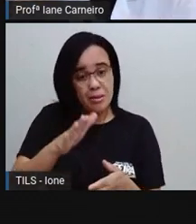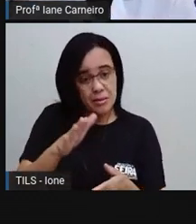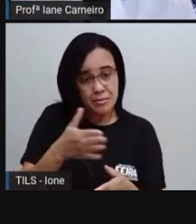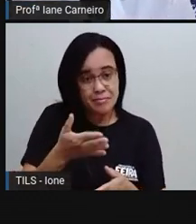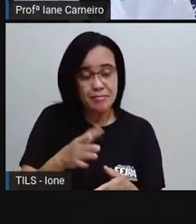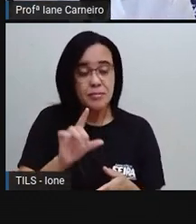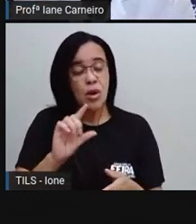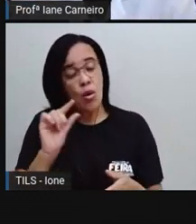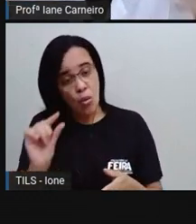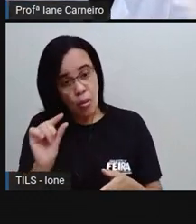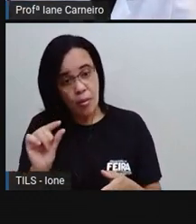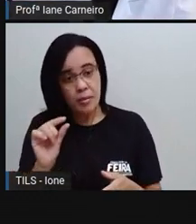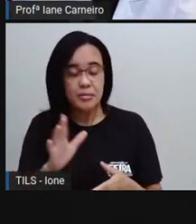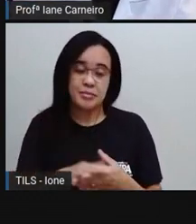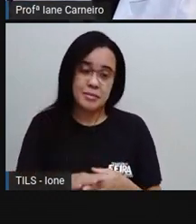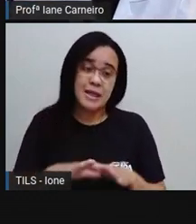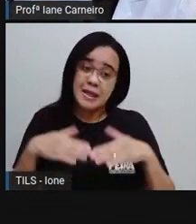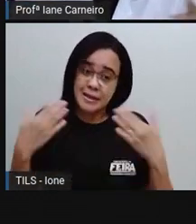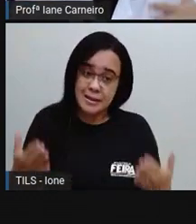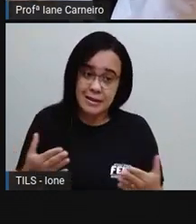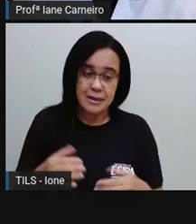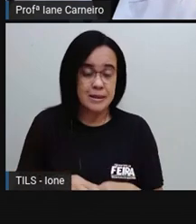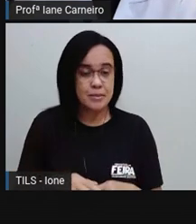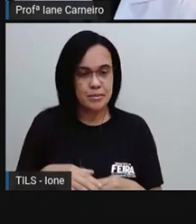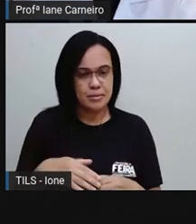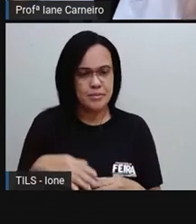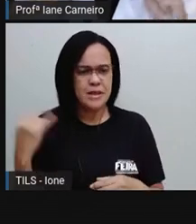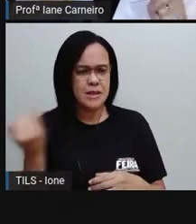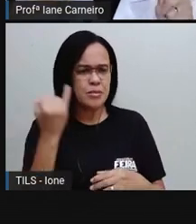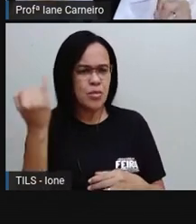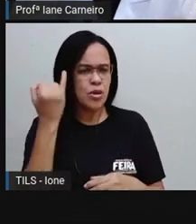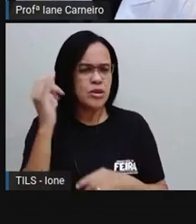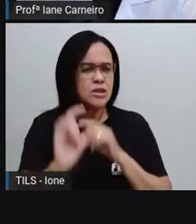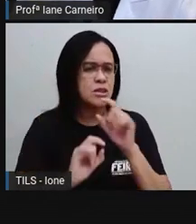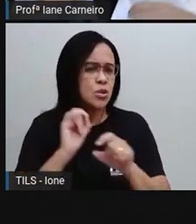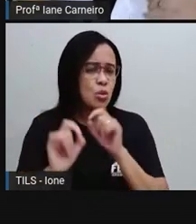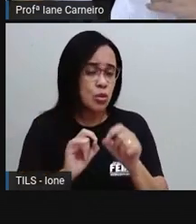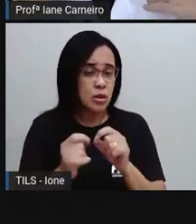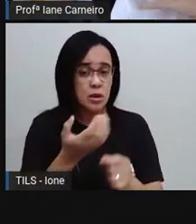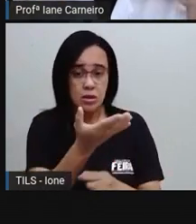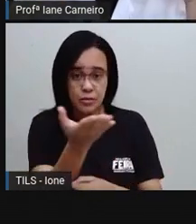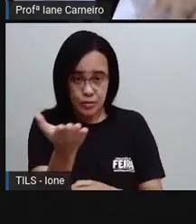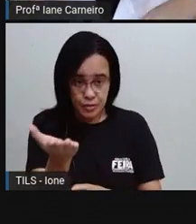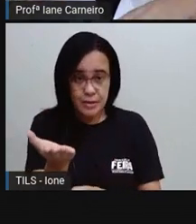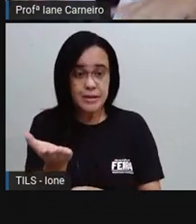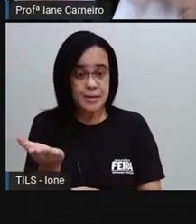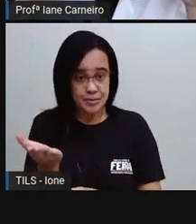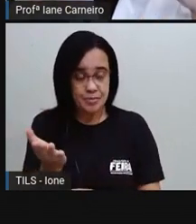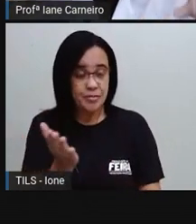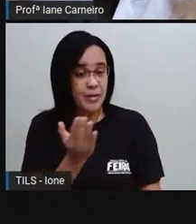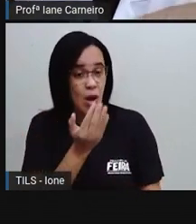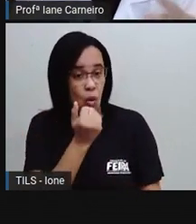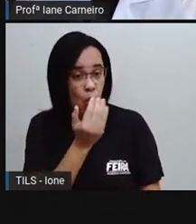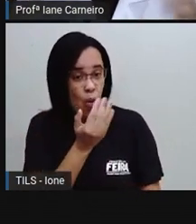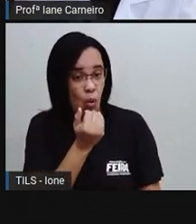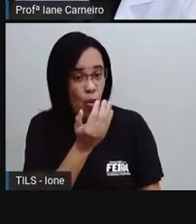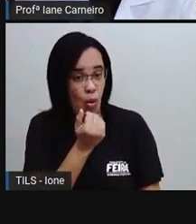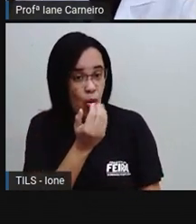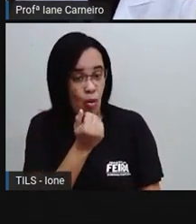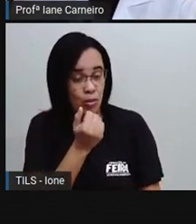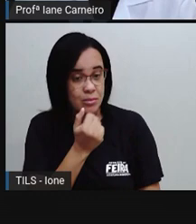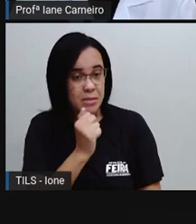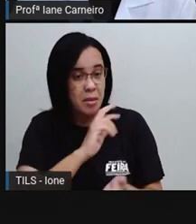mais e a outra tem menos. O é eu vou fazer, então? O ideal é que você coma frutas